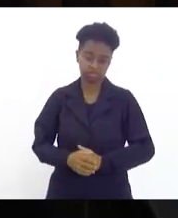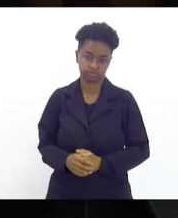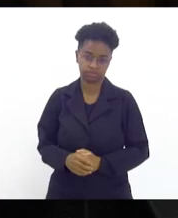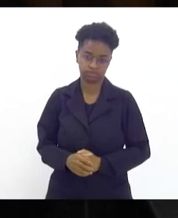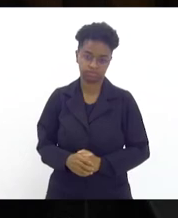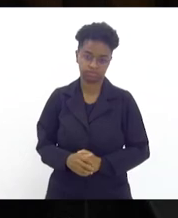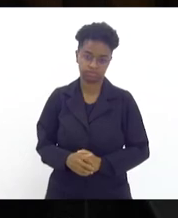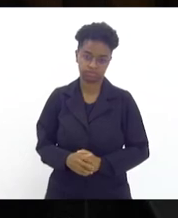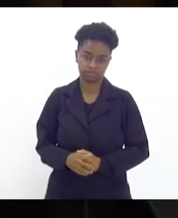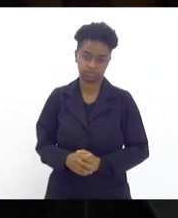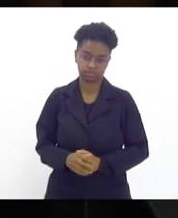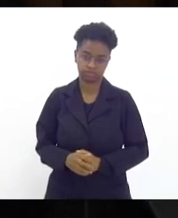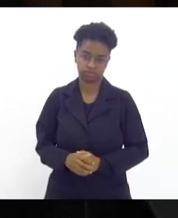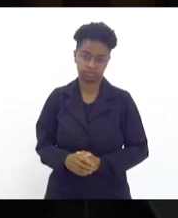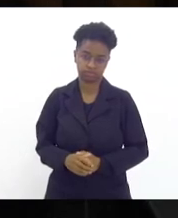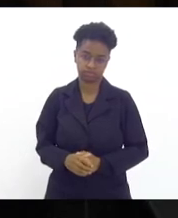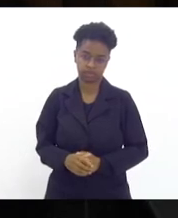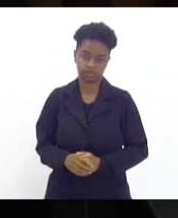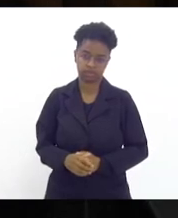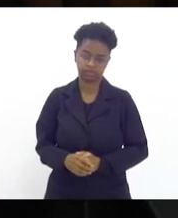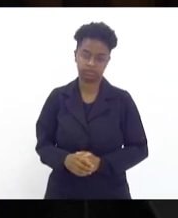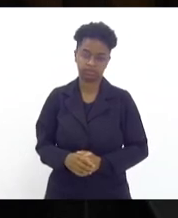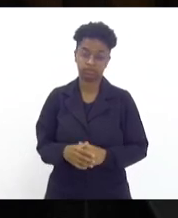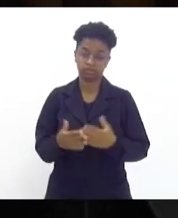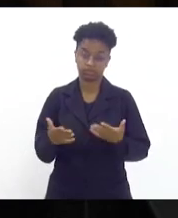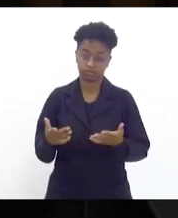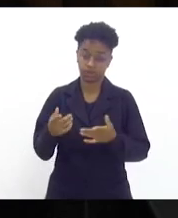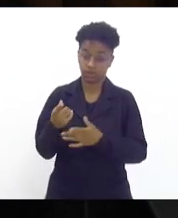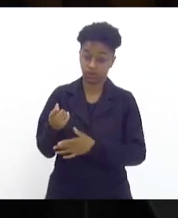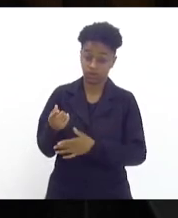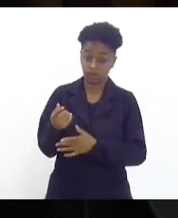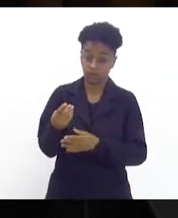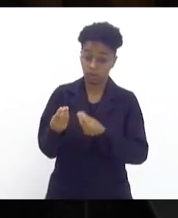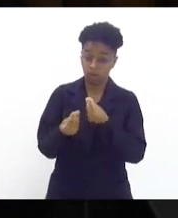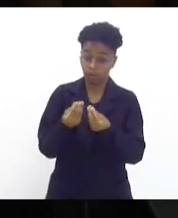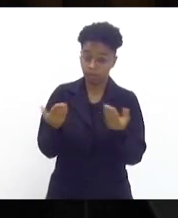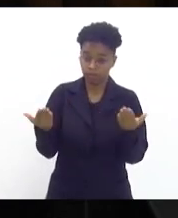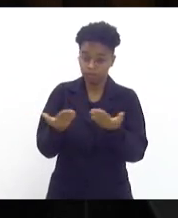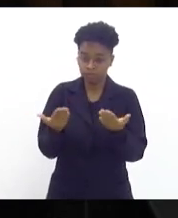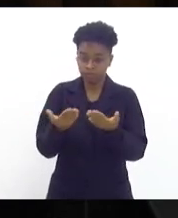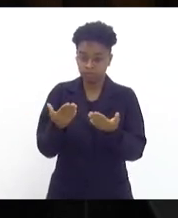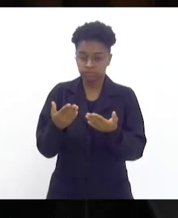E, na situação financeira que está hoje o governo do Estado,